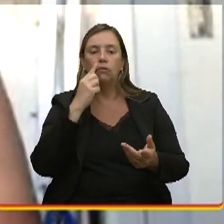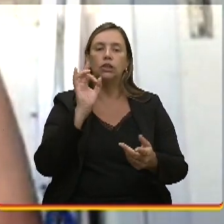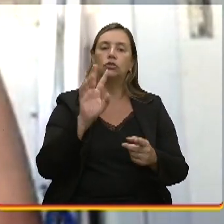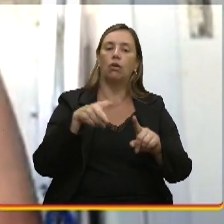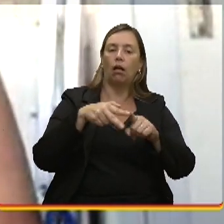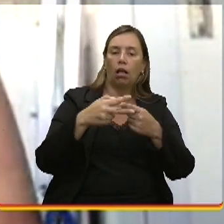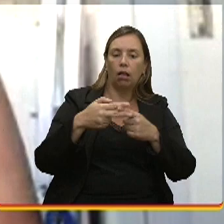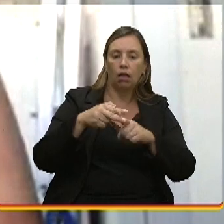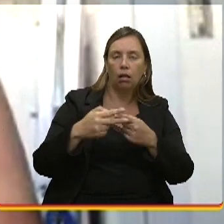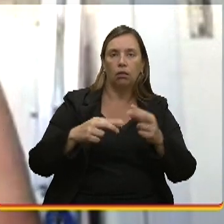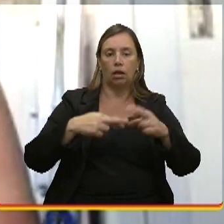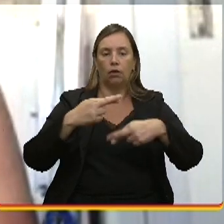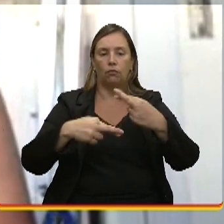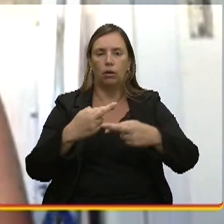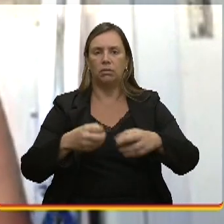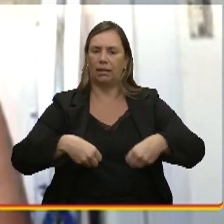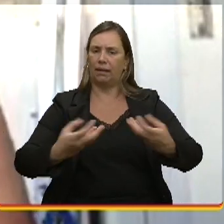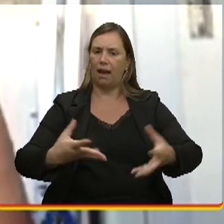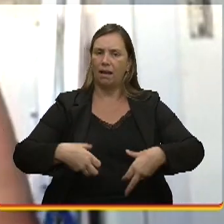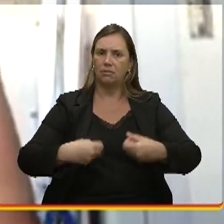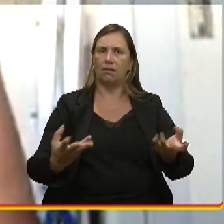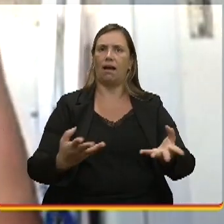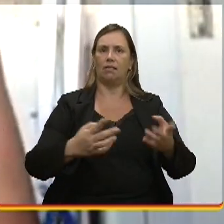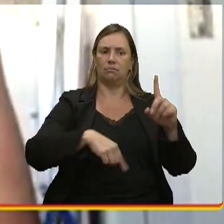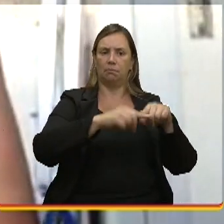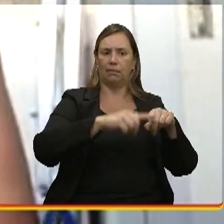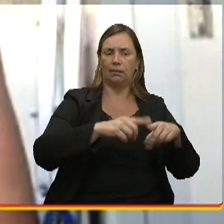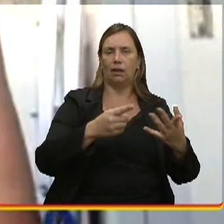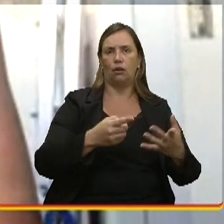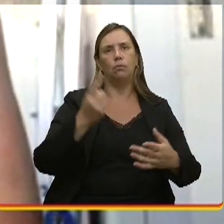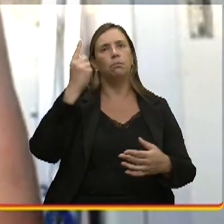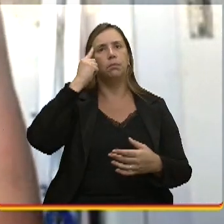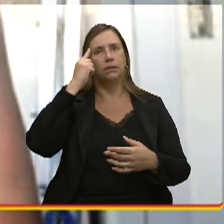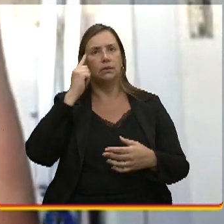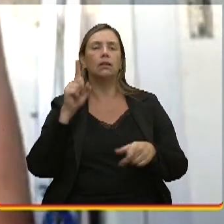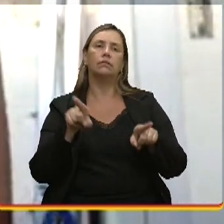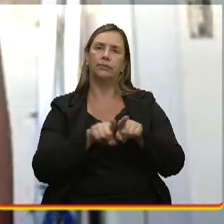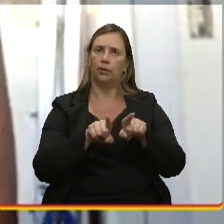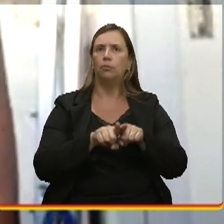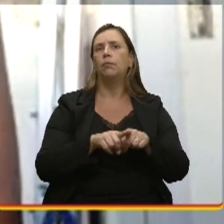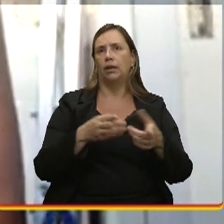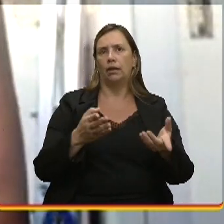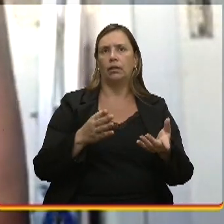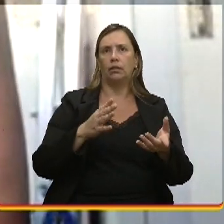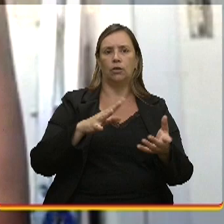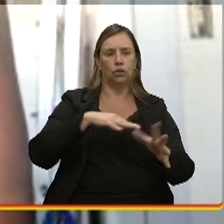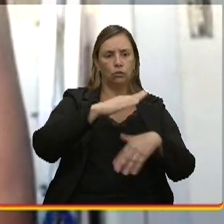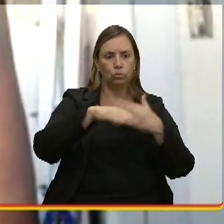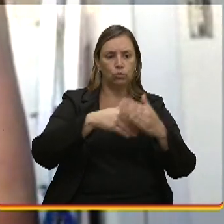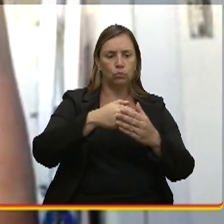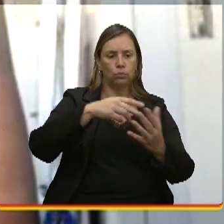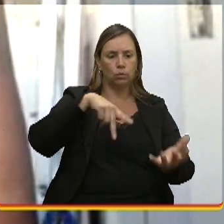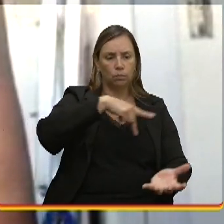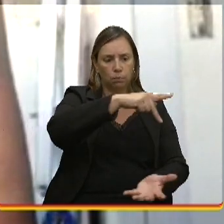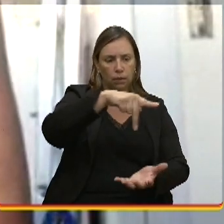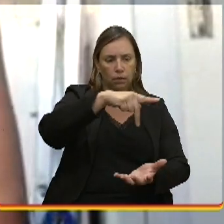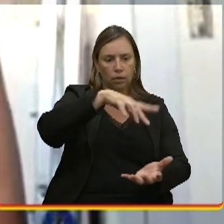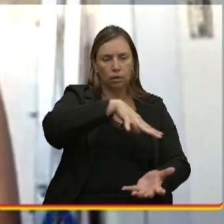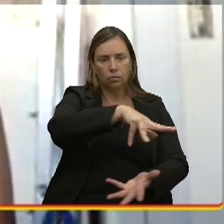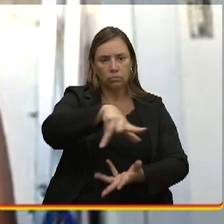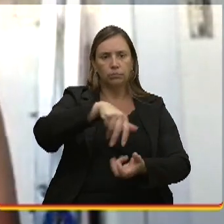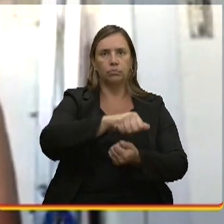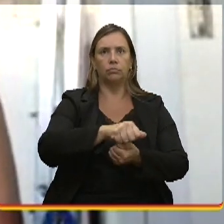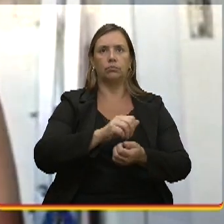gasto de material, né? Porque também pensando no planeta, assim, né? A questão material